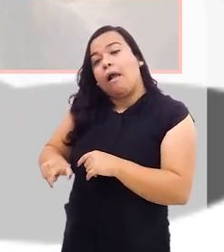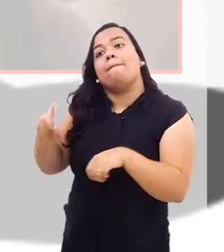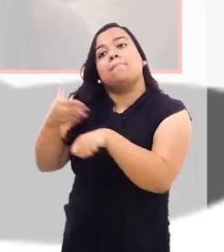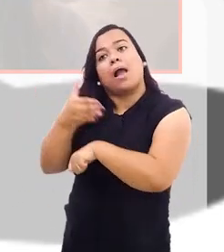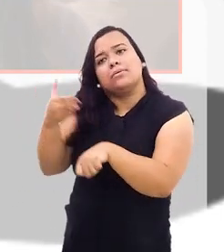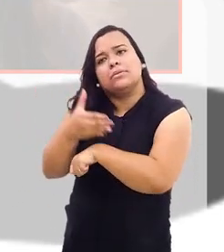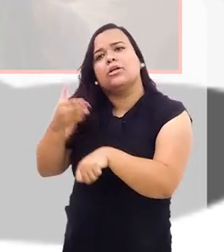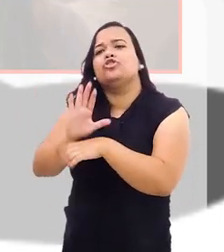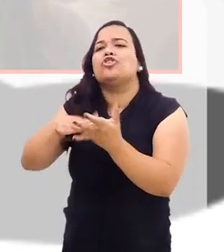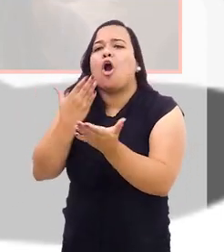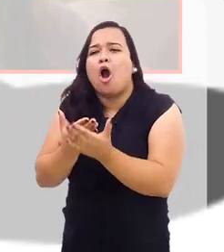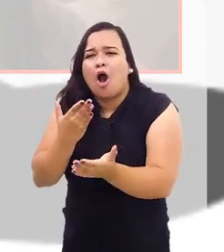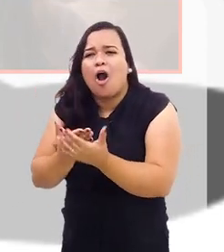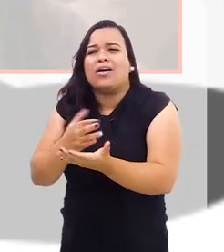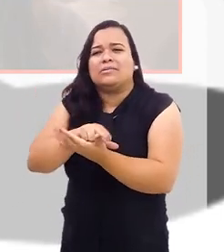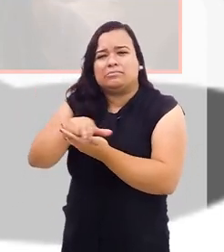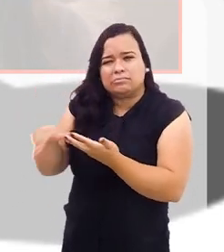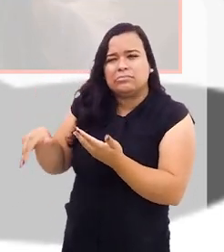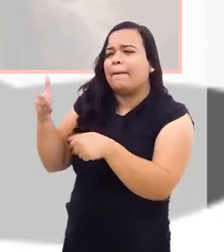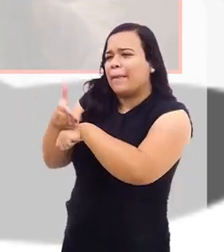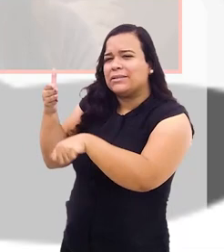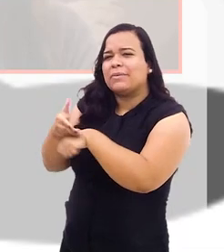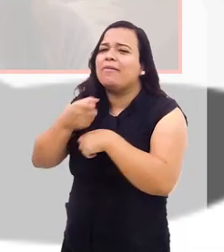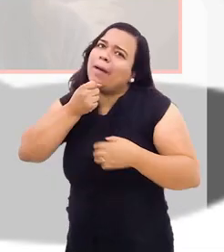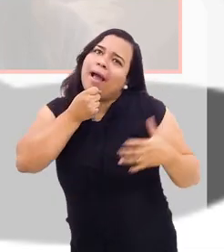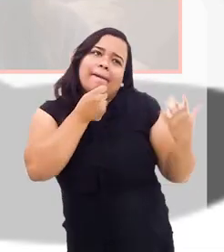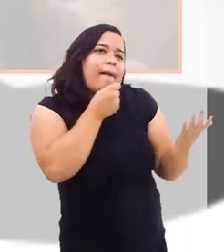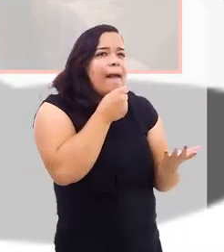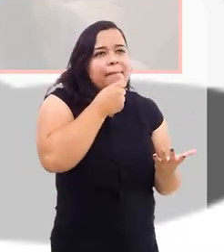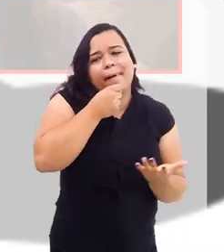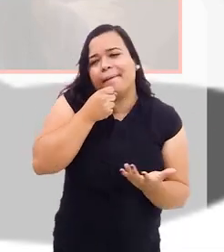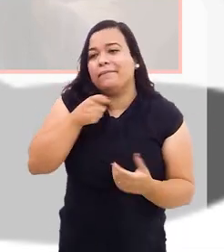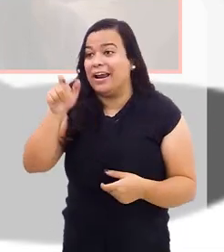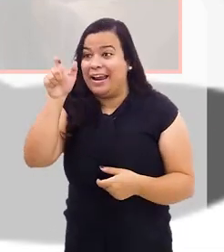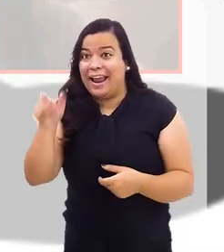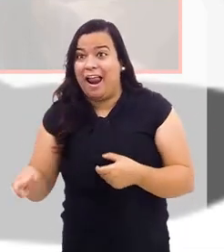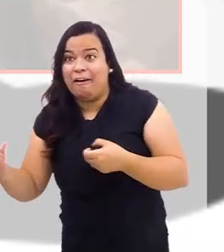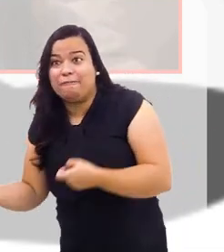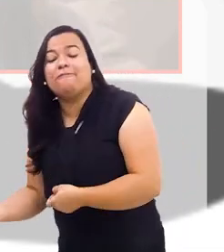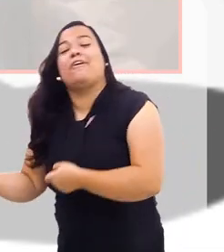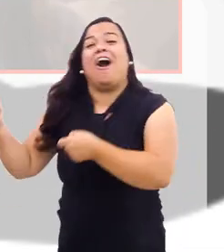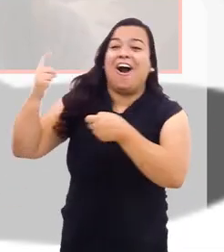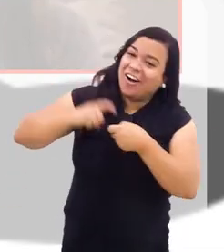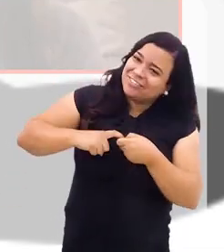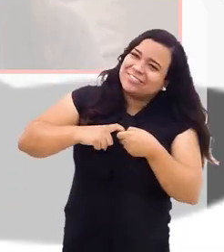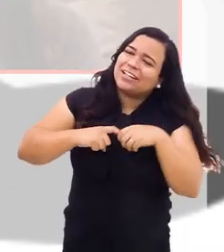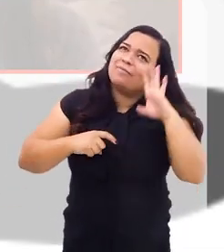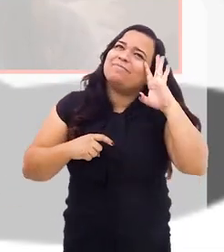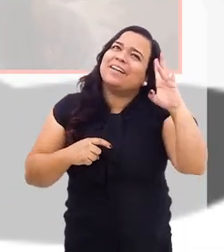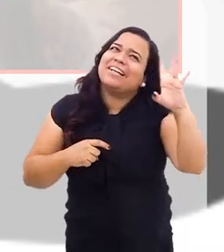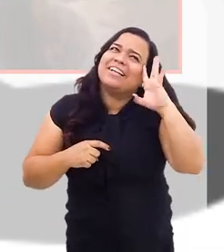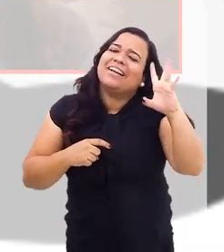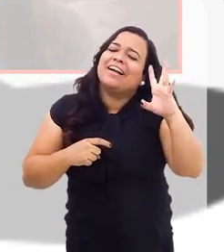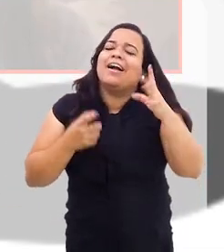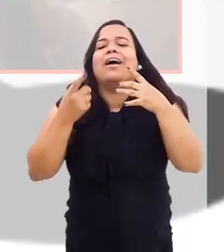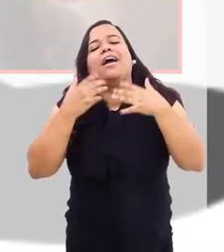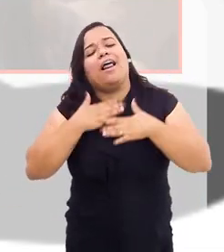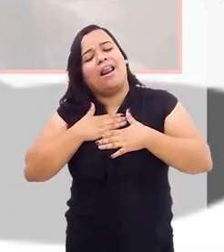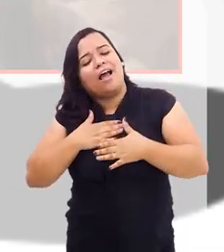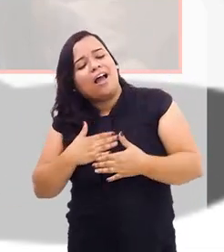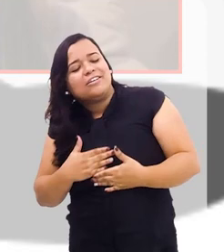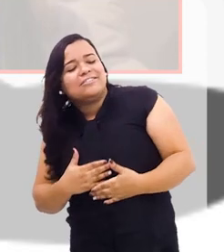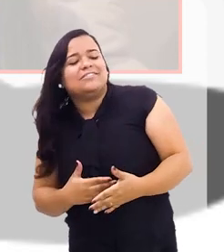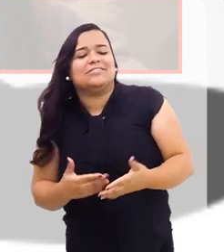ela resgata esses momentos, todas as vezes que ela se sente, assim, que ela precisa de um momento de prazer, de